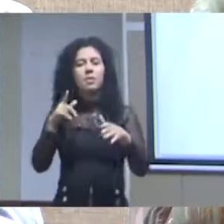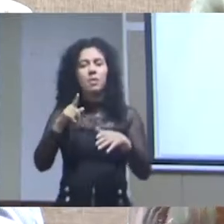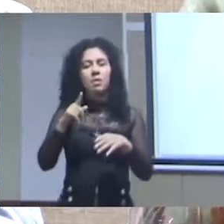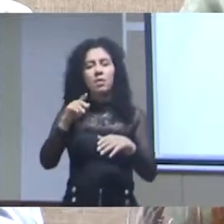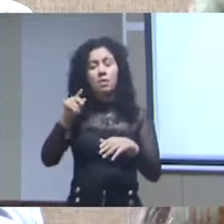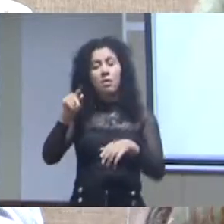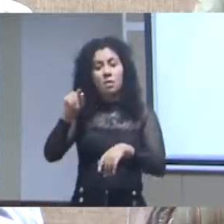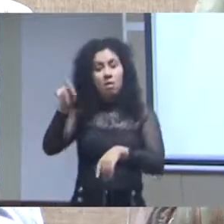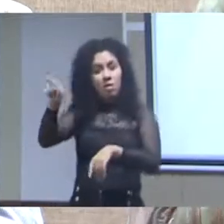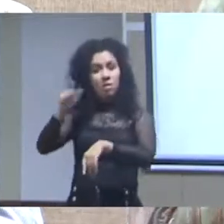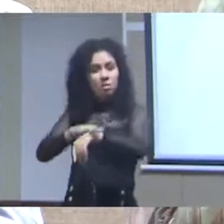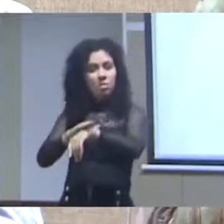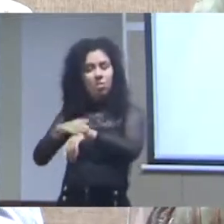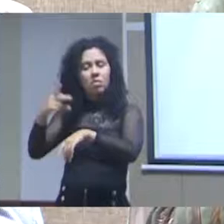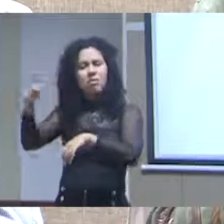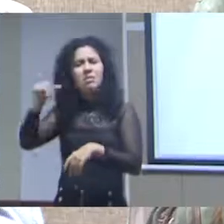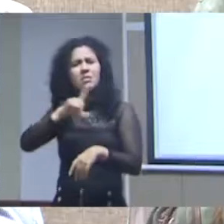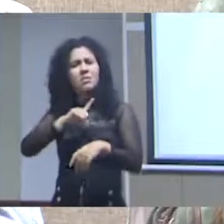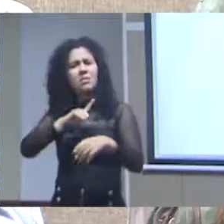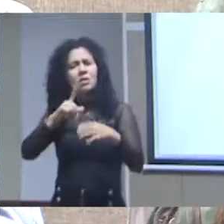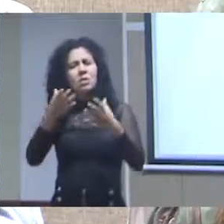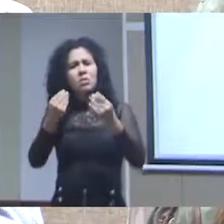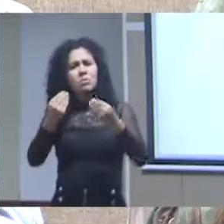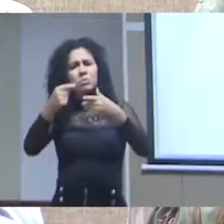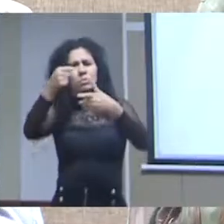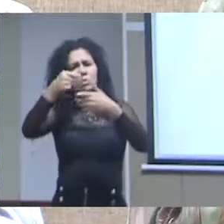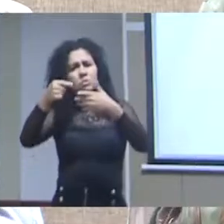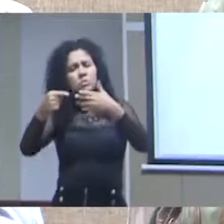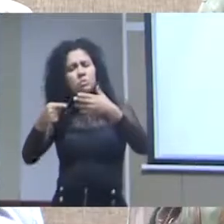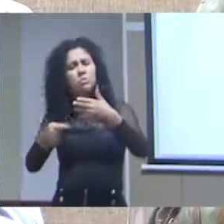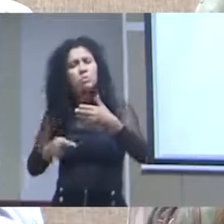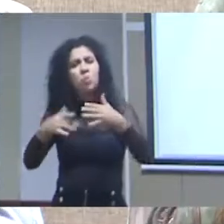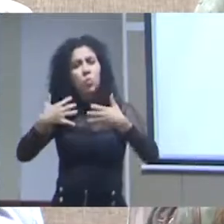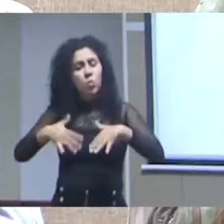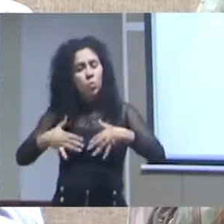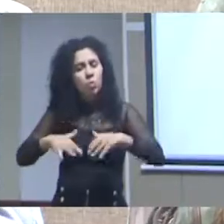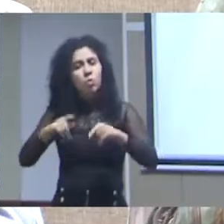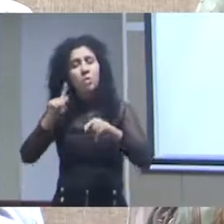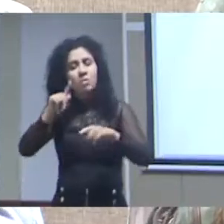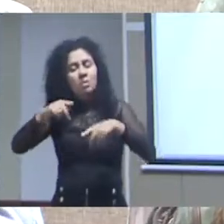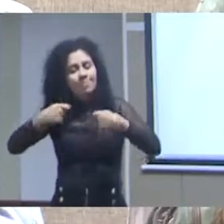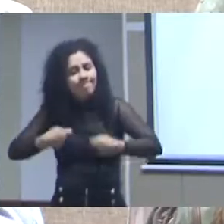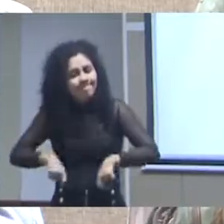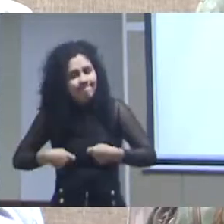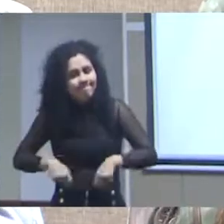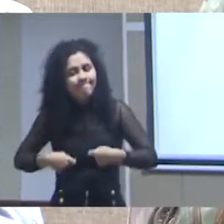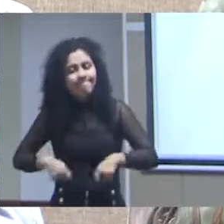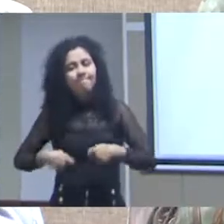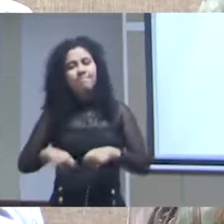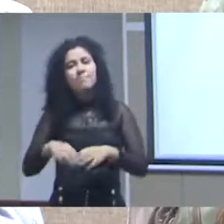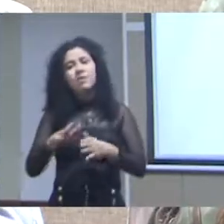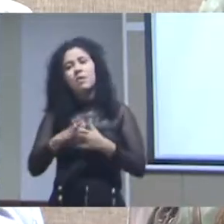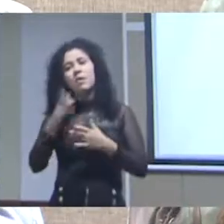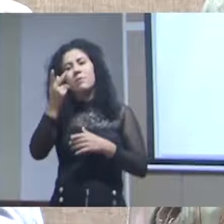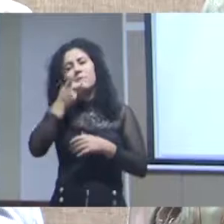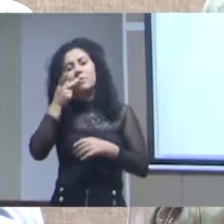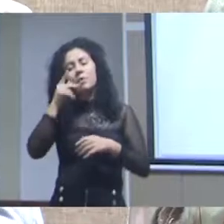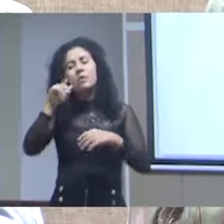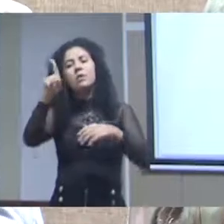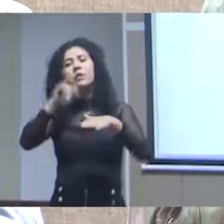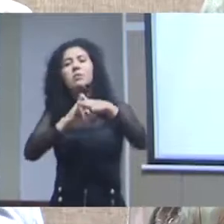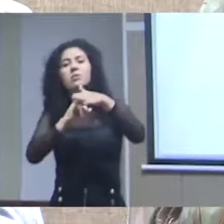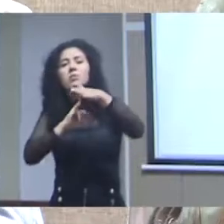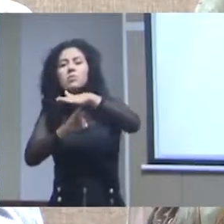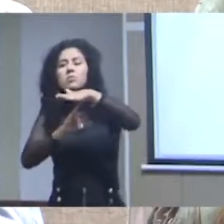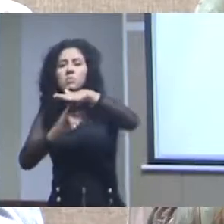e ele para em níveis muito acanhados ainda para o que é necessário em termos de uma instituição tão